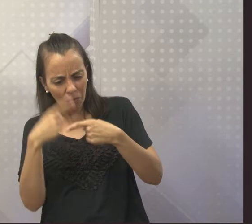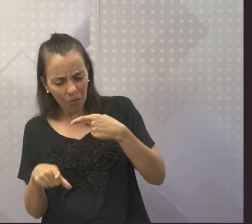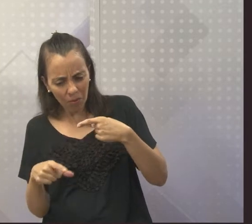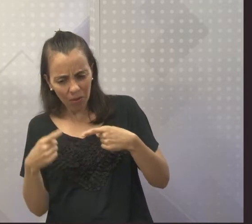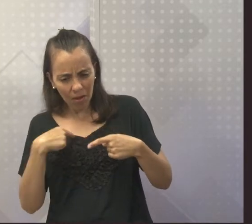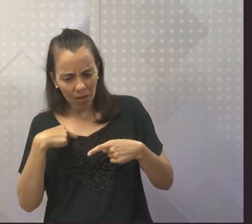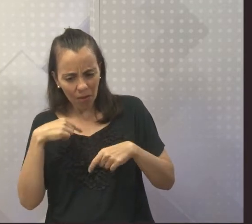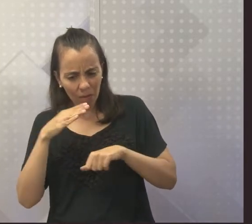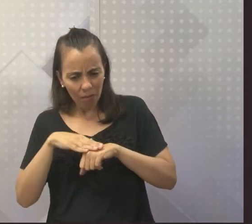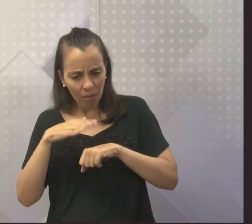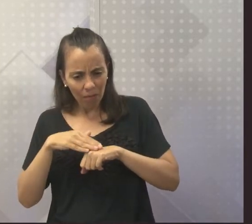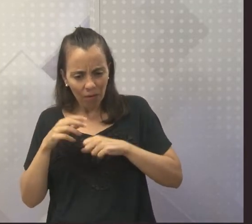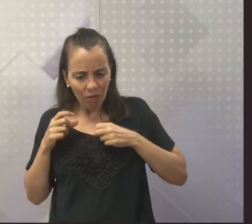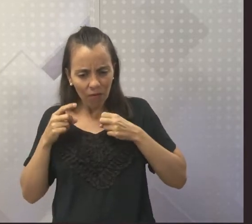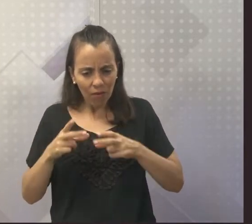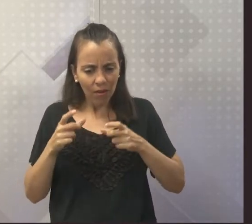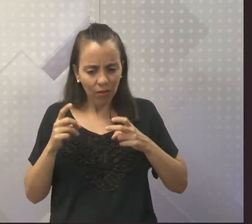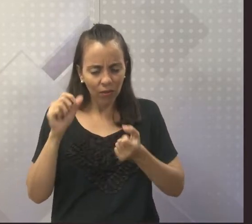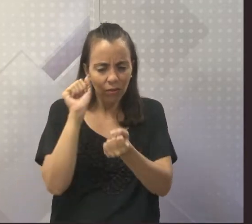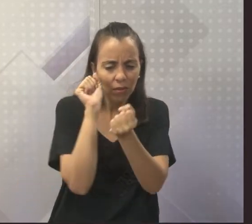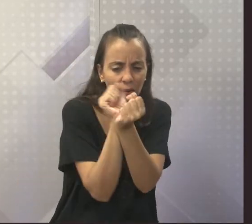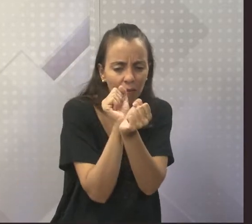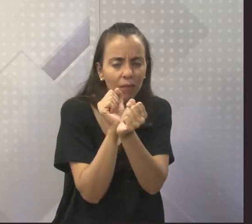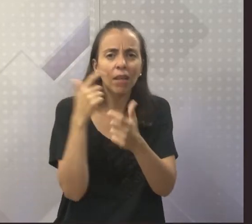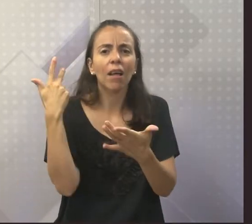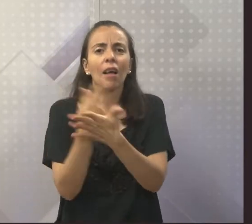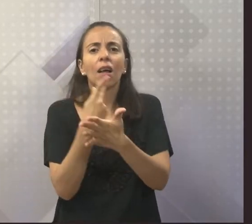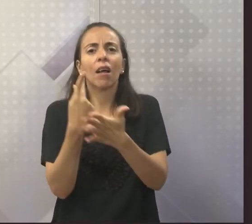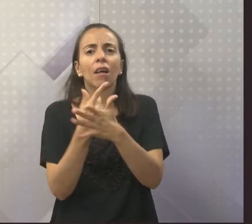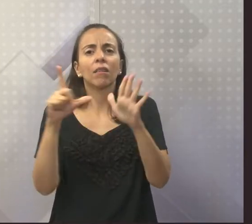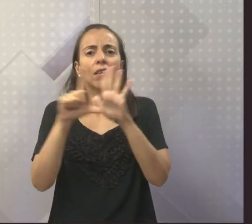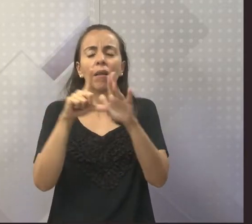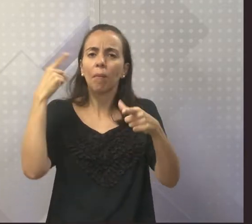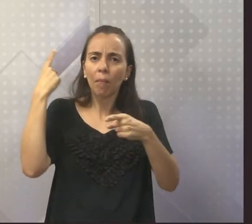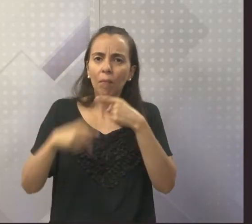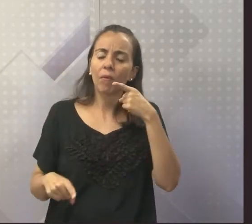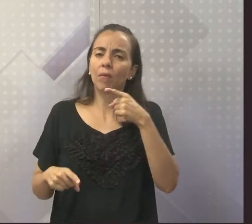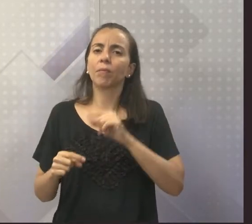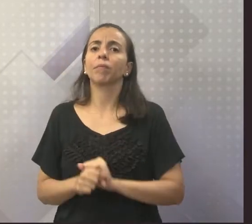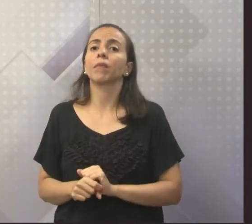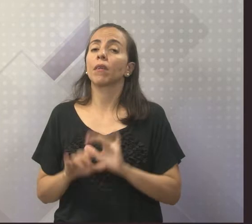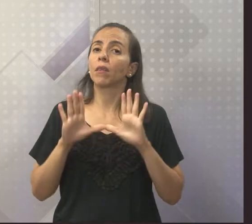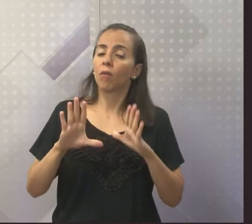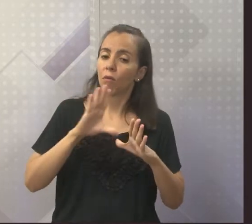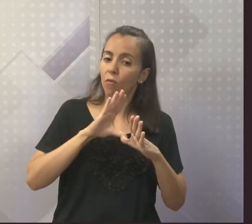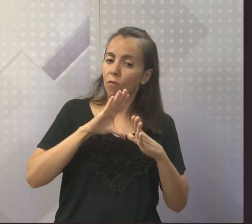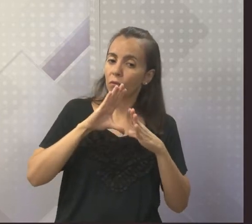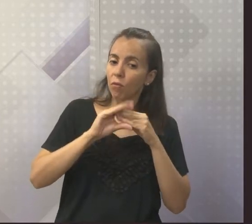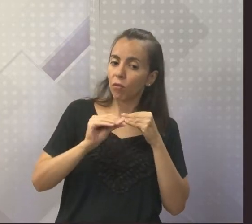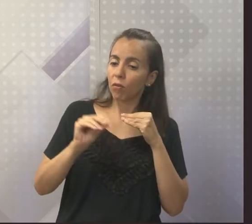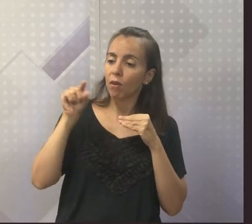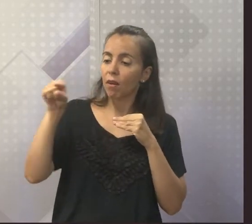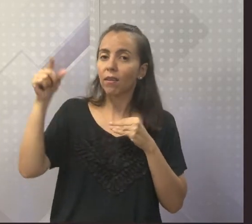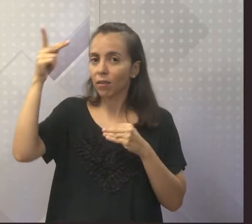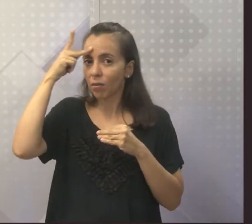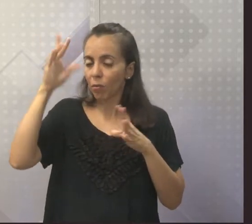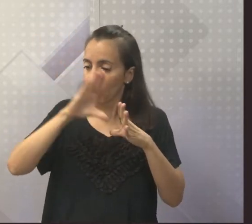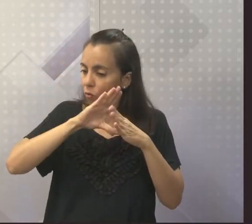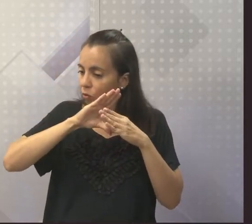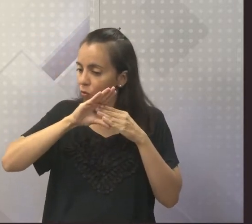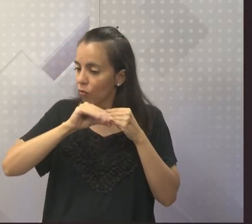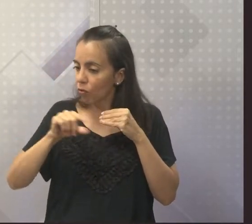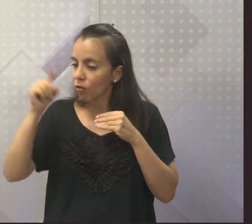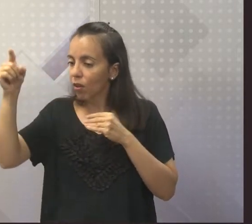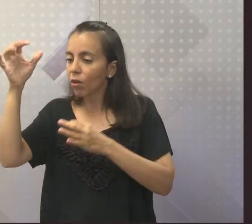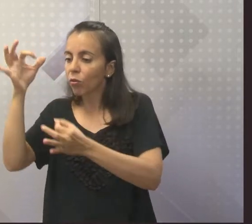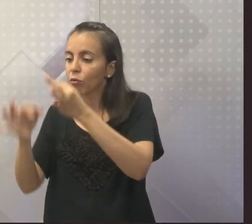ilegalmente, pelo próprio pai. Então, ele consegue fugir para São Paulo, onde entrou na justiça exigindo